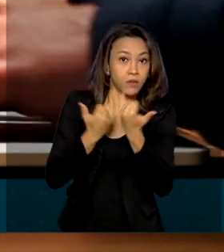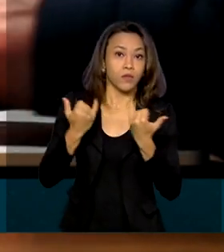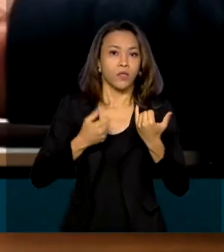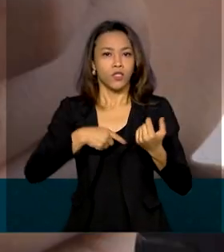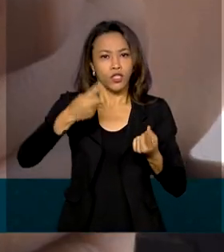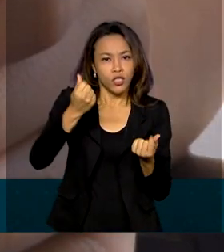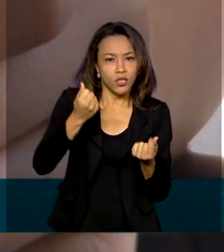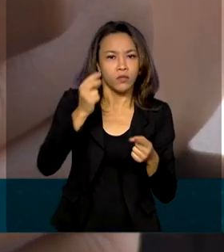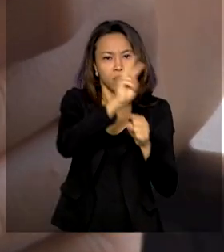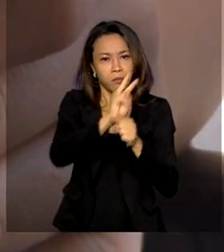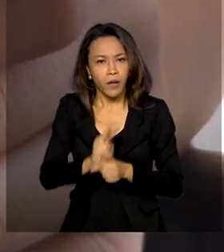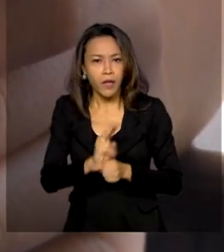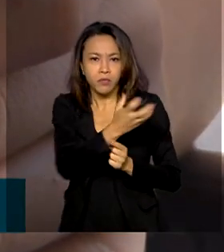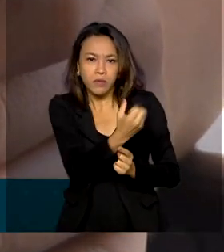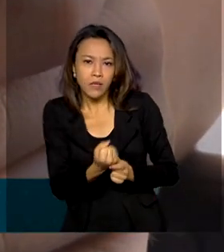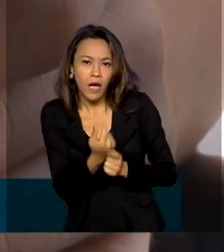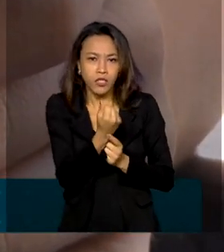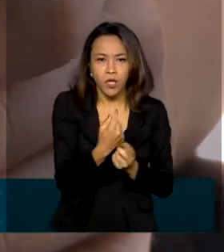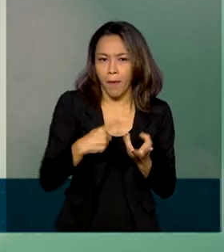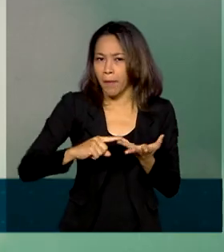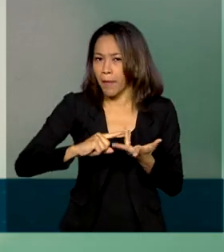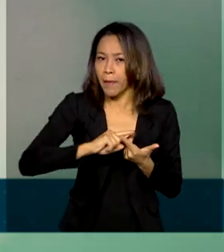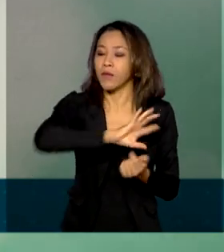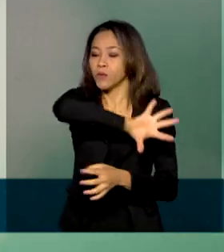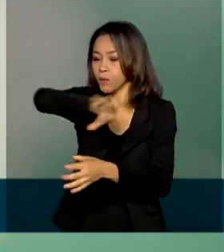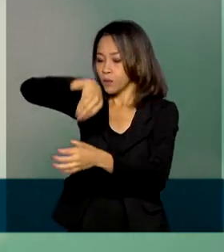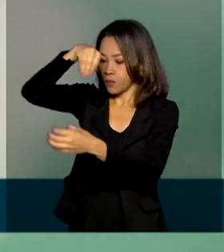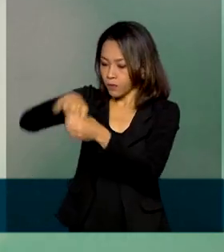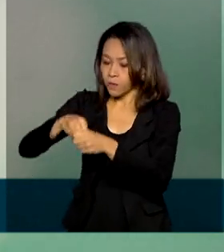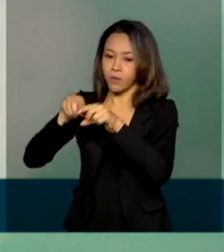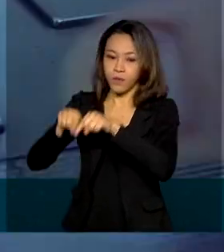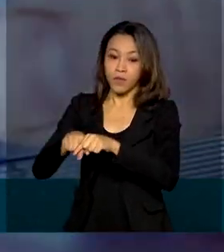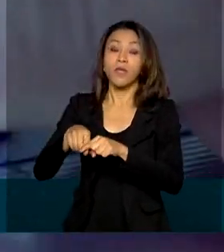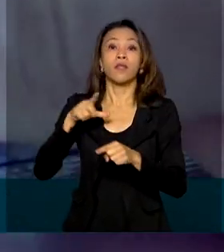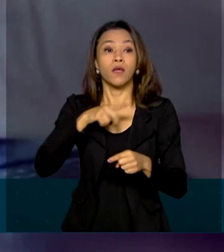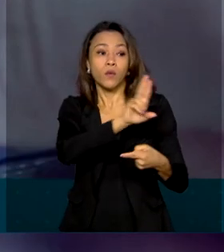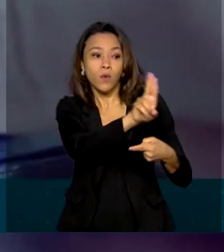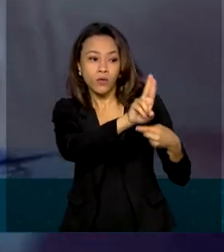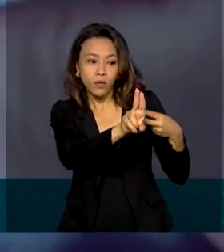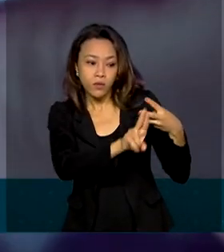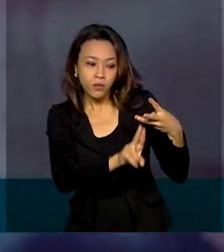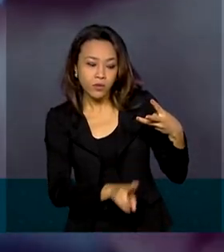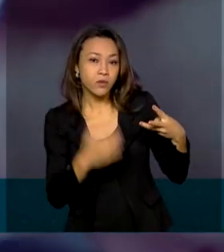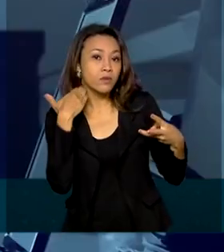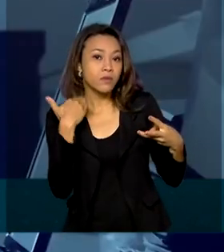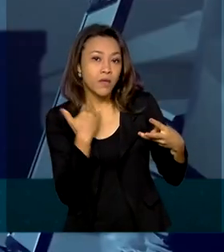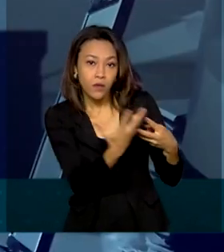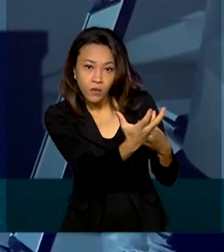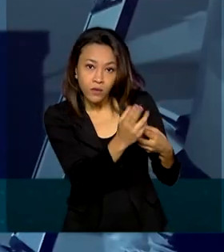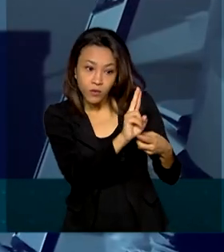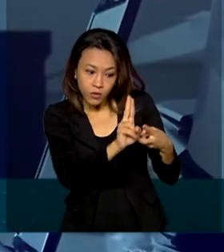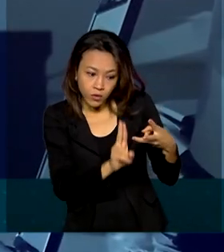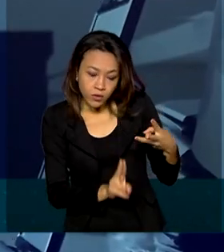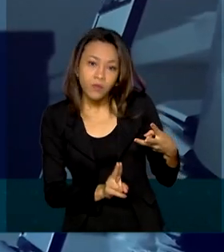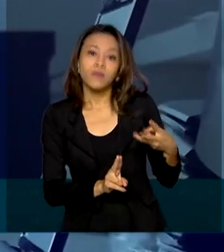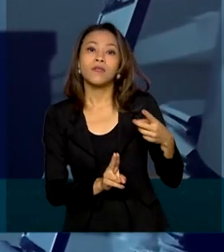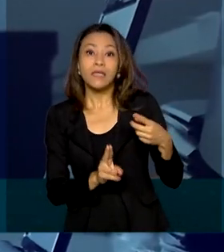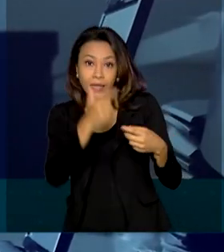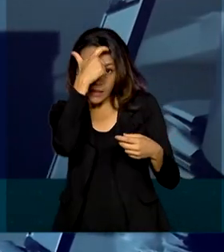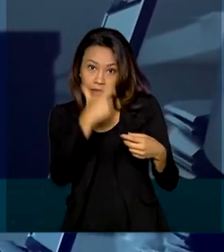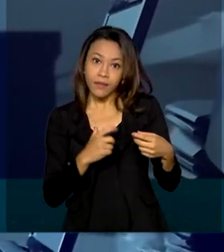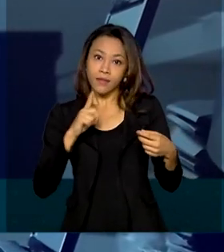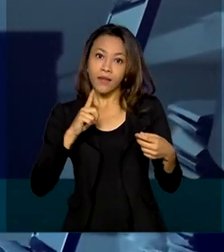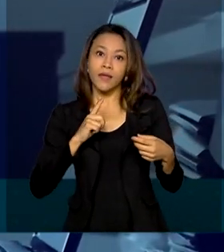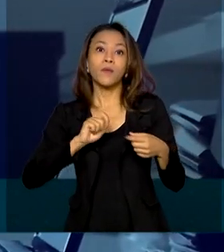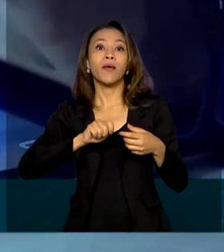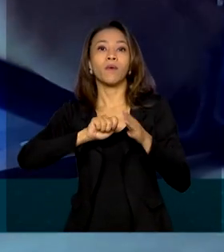recentemente foi incluído na plataforma a lista dos bancos e instituições financeiras onde o cliente possui uma